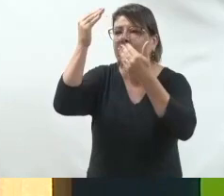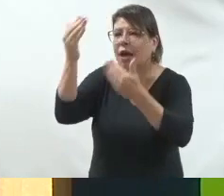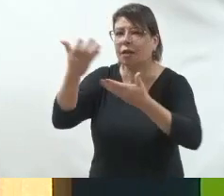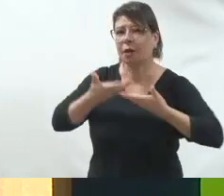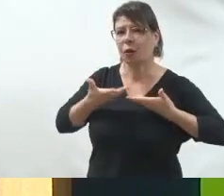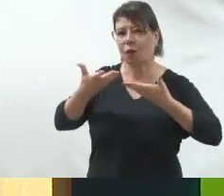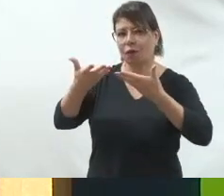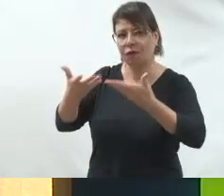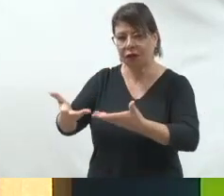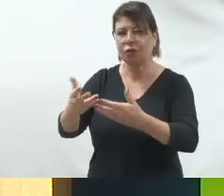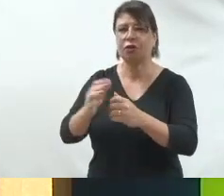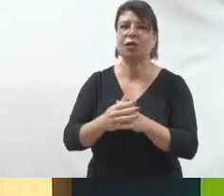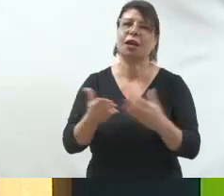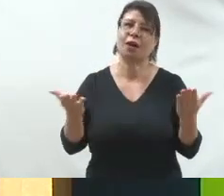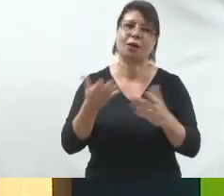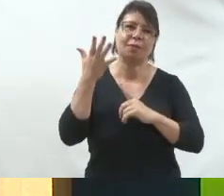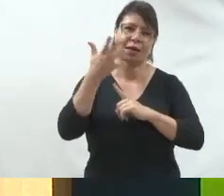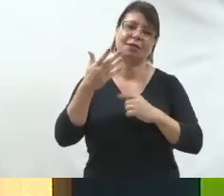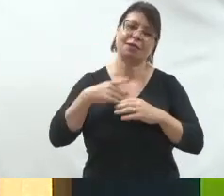muito obrigado pelo convite e estamos aqui à disposição de vocês aí e aí